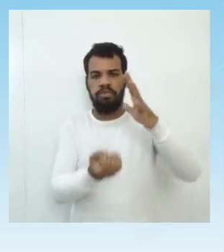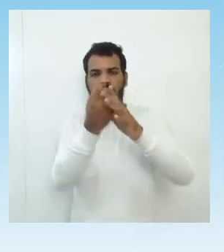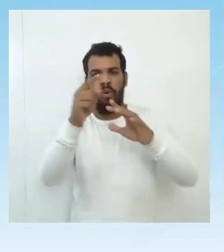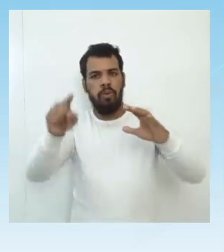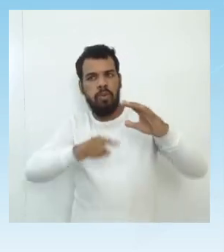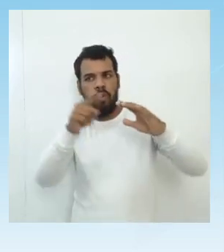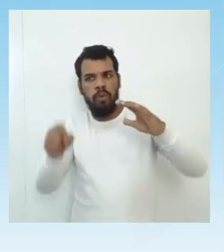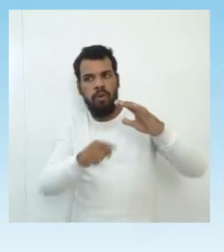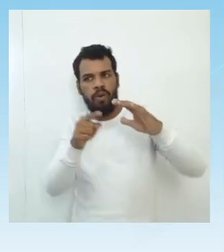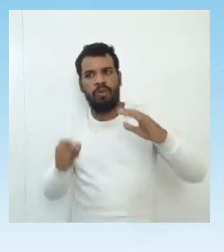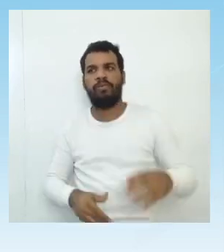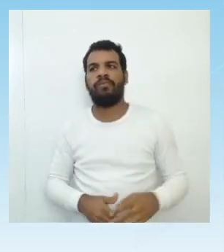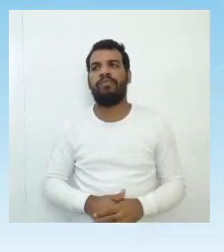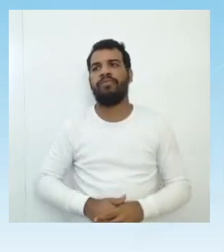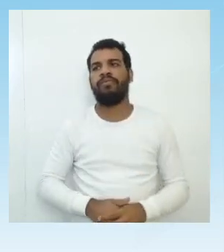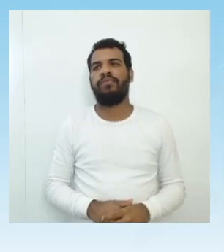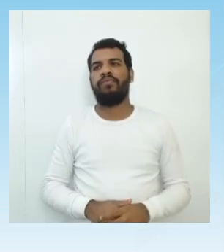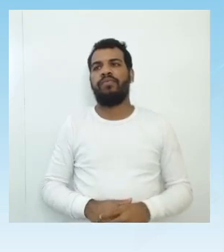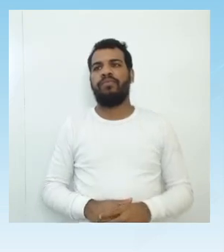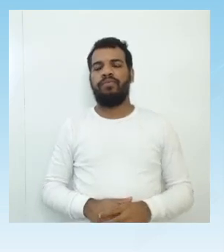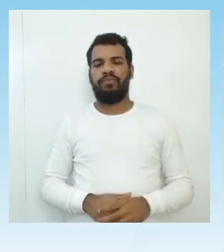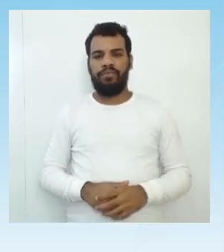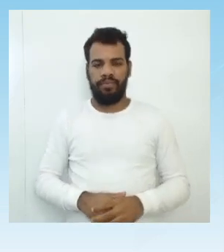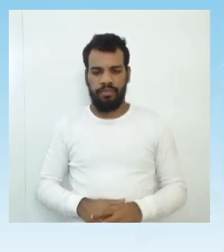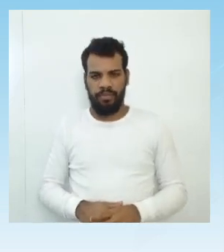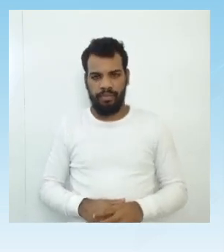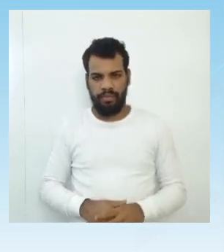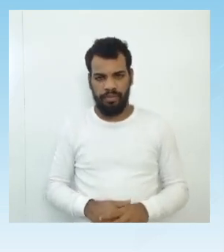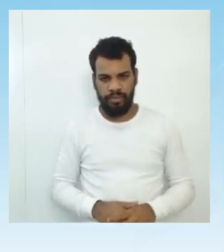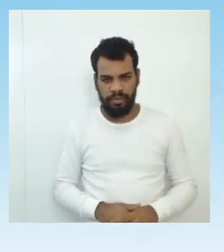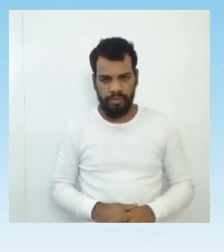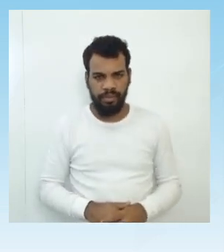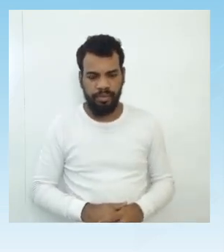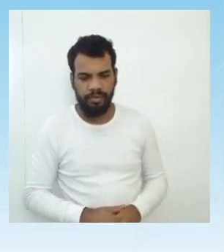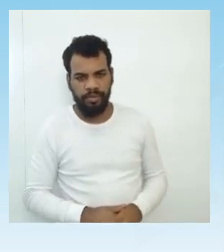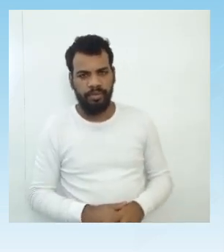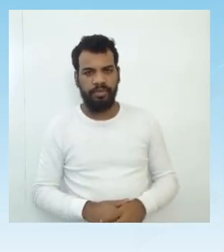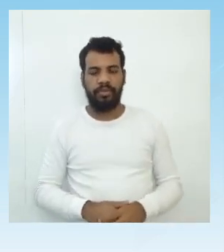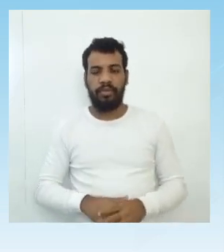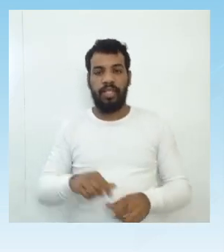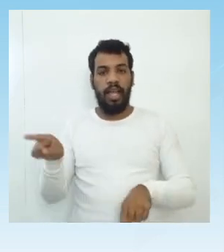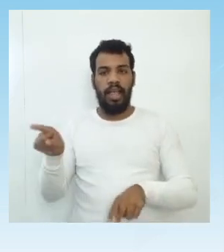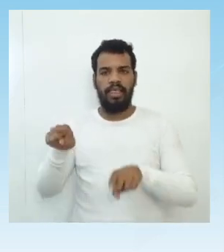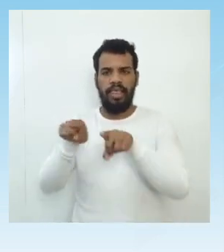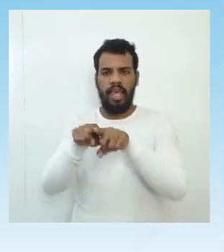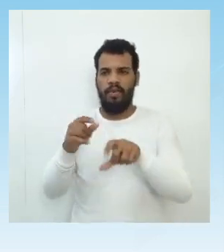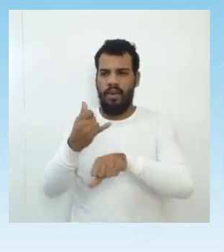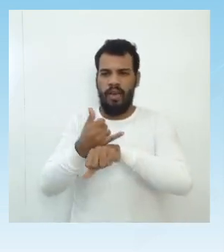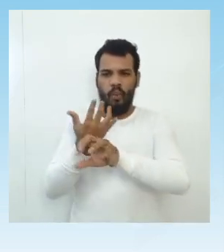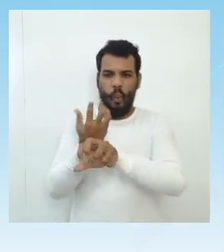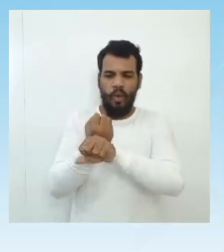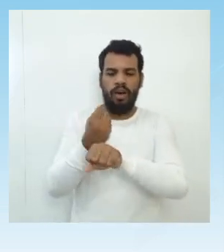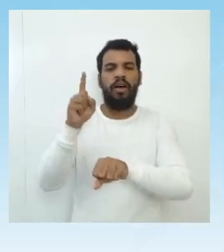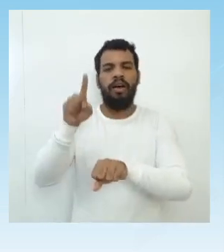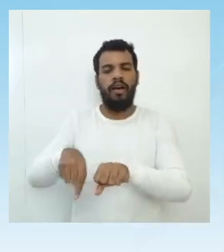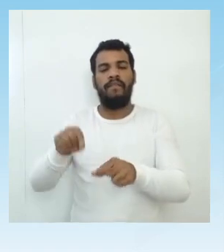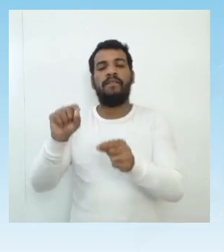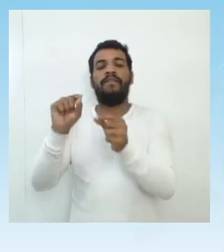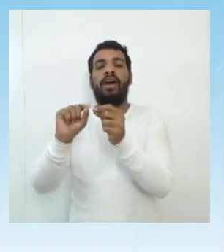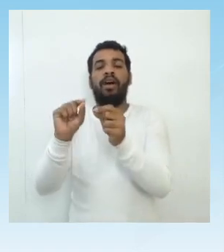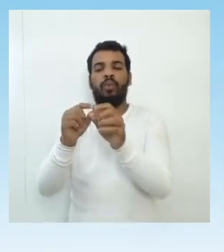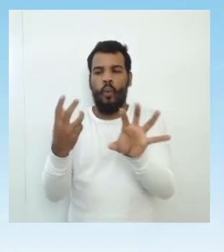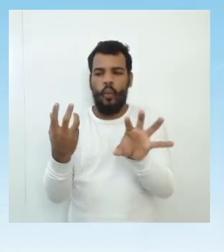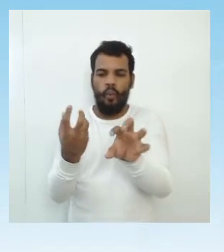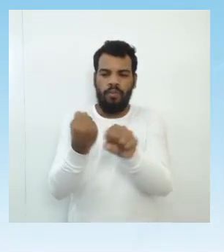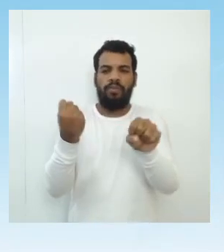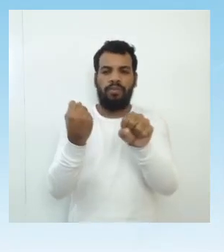quando a gente vai falar de propriedades que são revolucionárias, também é fundamental para viabilizar